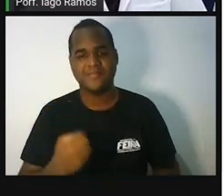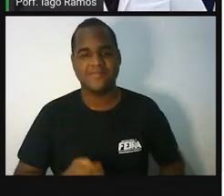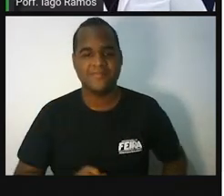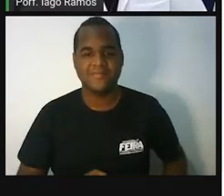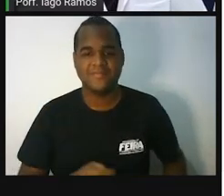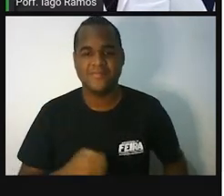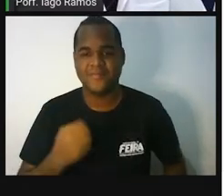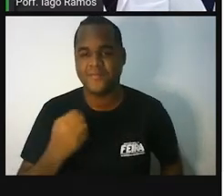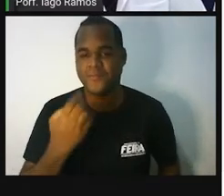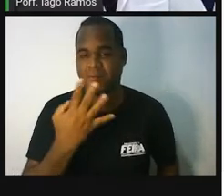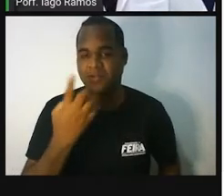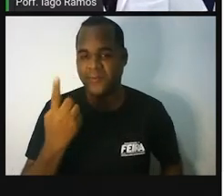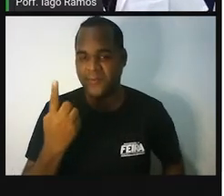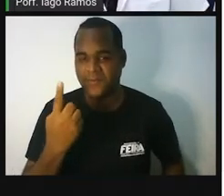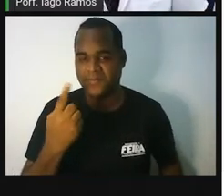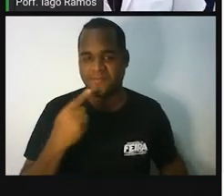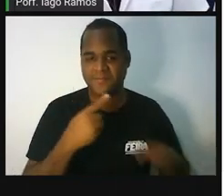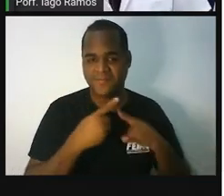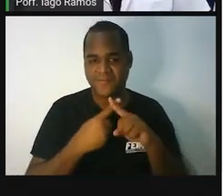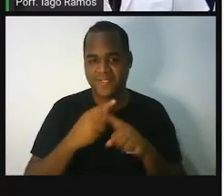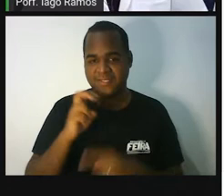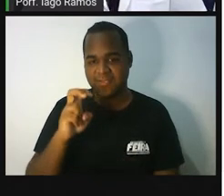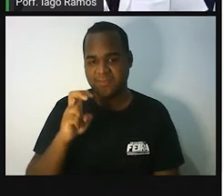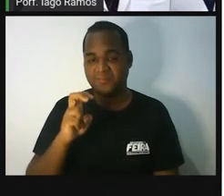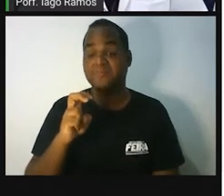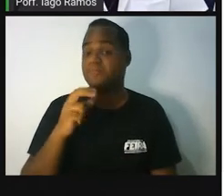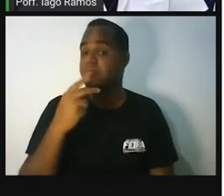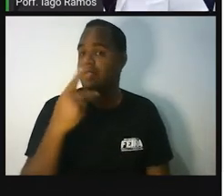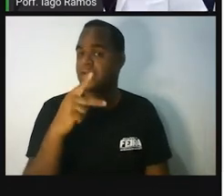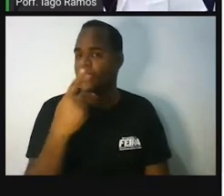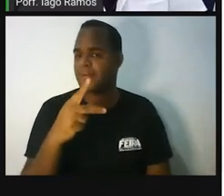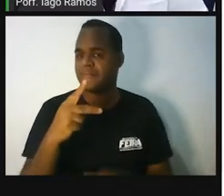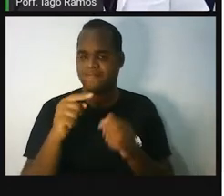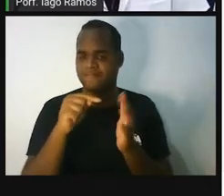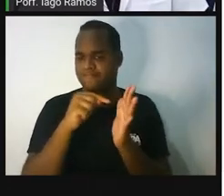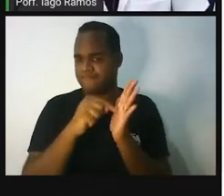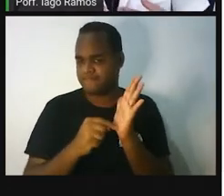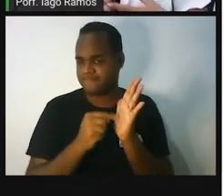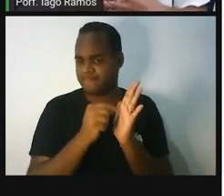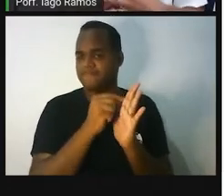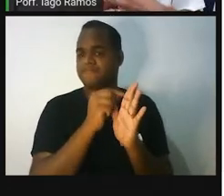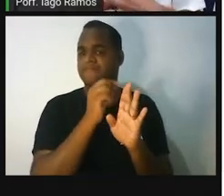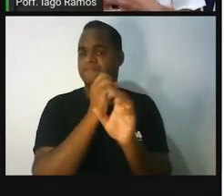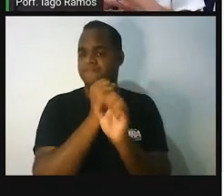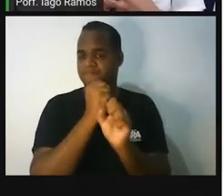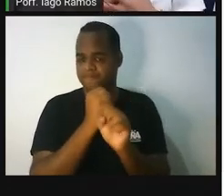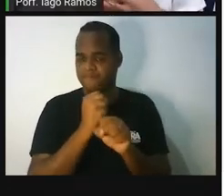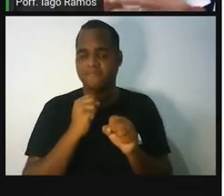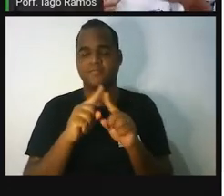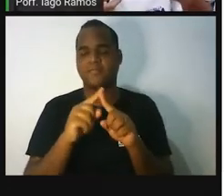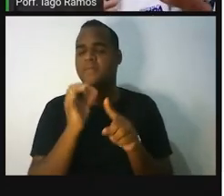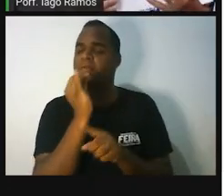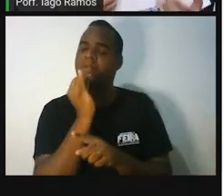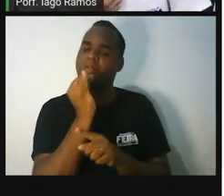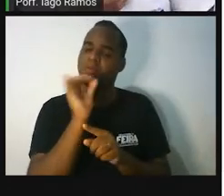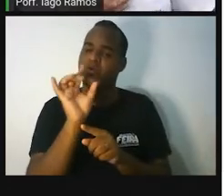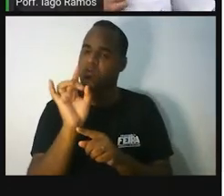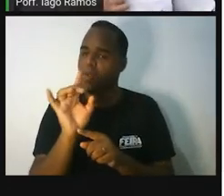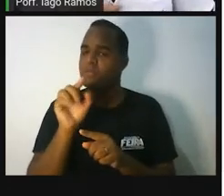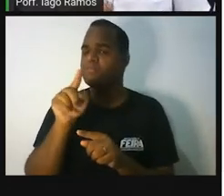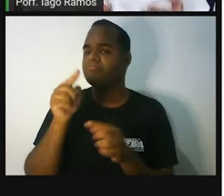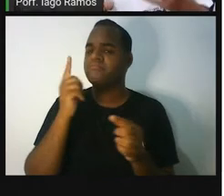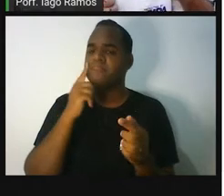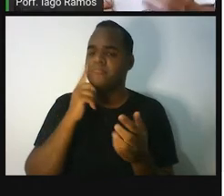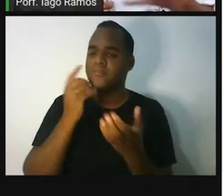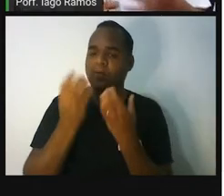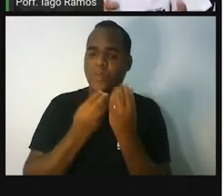vezes 5. E aí ela vai fazer essa continha na calculadora. Claro, eu estou fazendo aqui um exemplo para você ver que isso funciona.